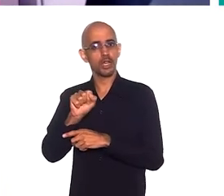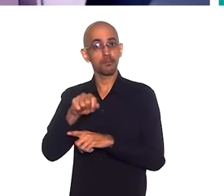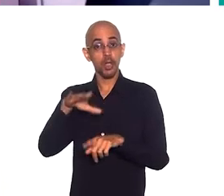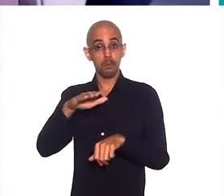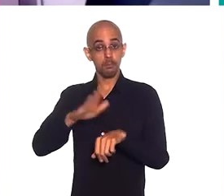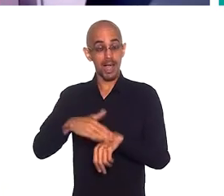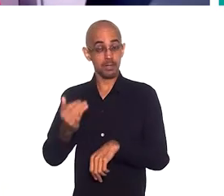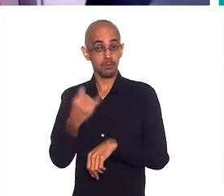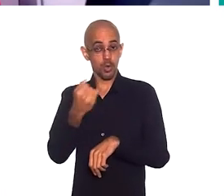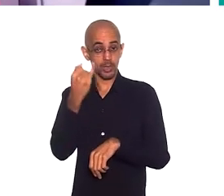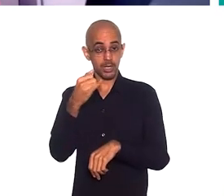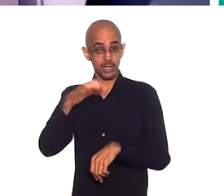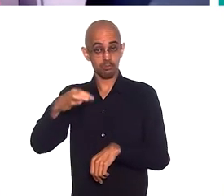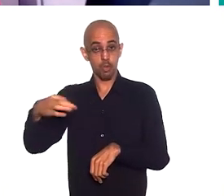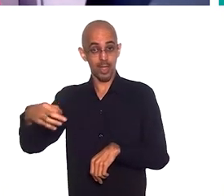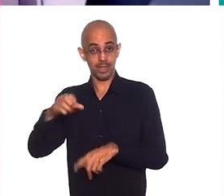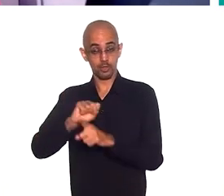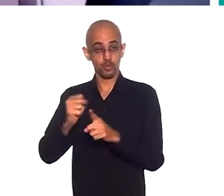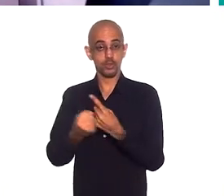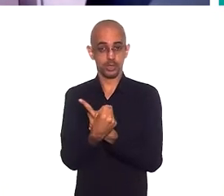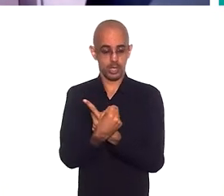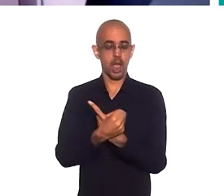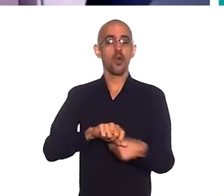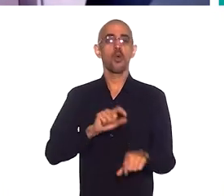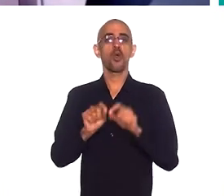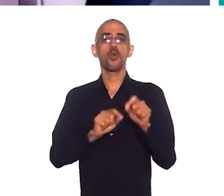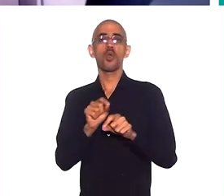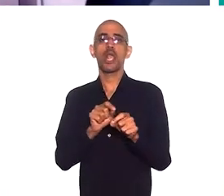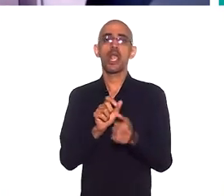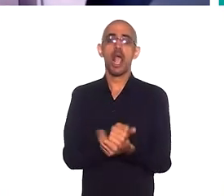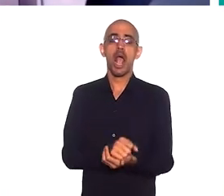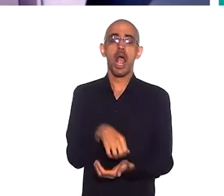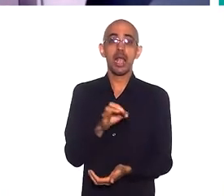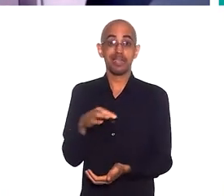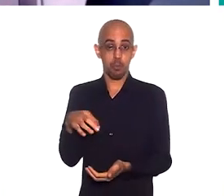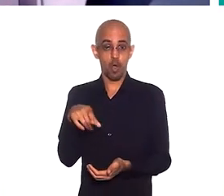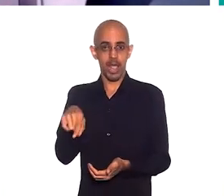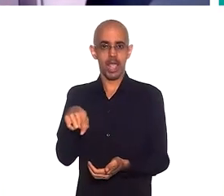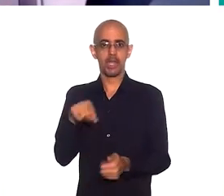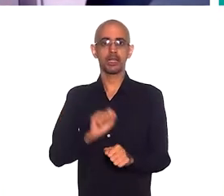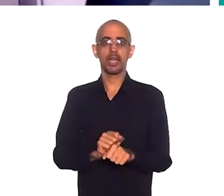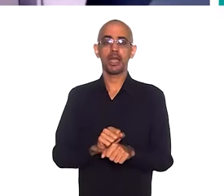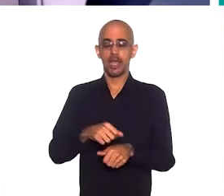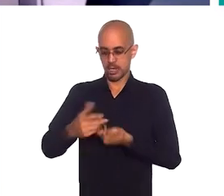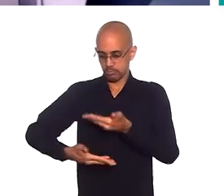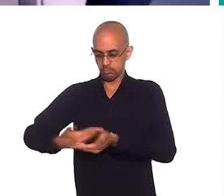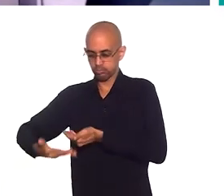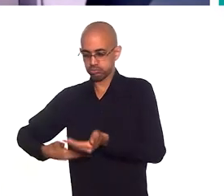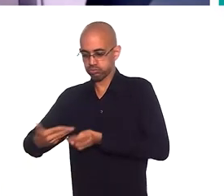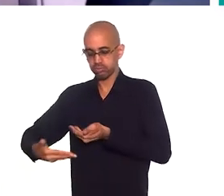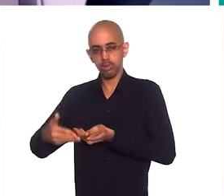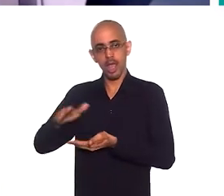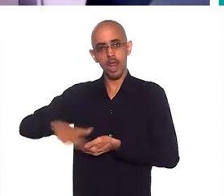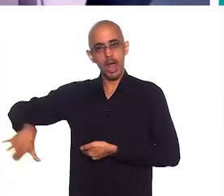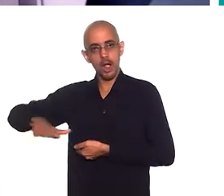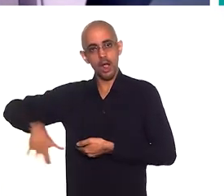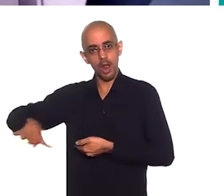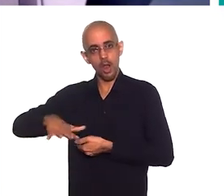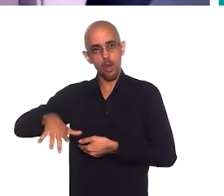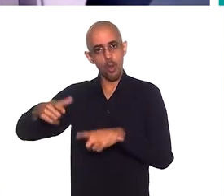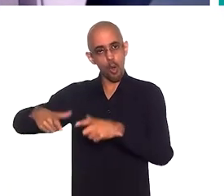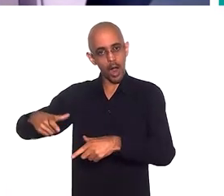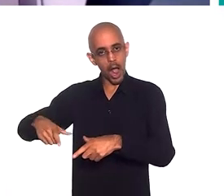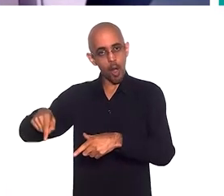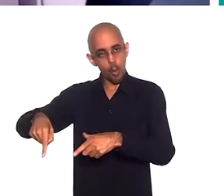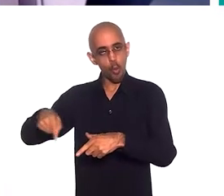moedas, o importante da moeda social, que você perguntou para o Totoca aí, é que a moeda social circula naquela comunidade, naquele território.